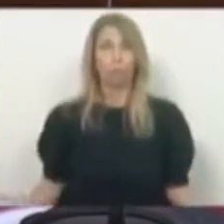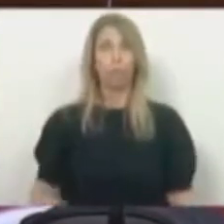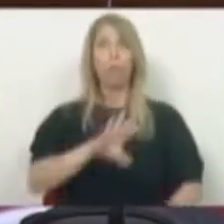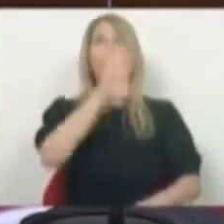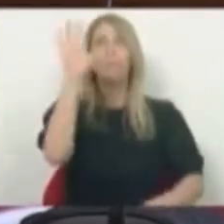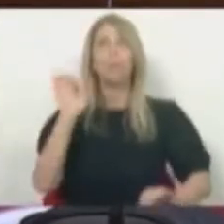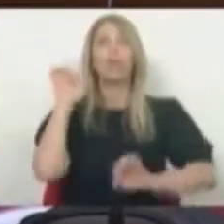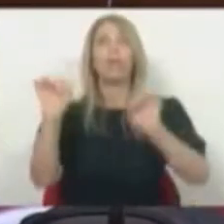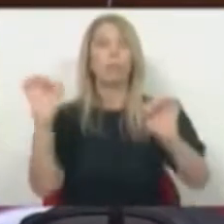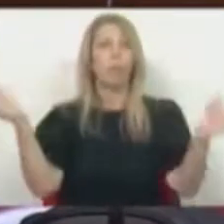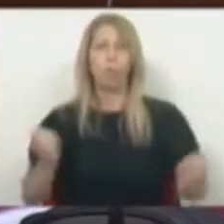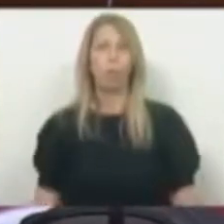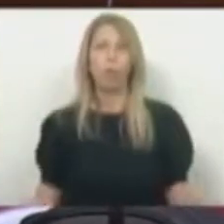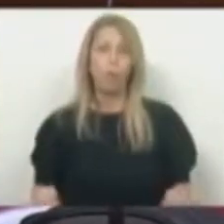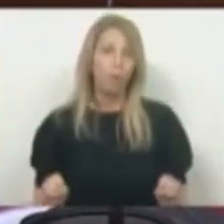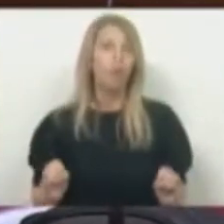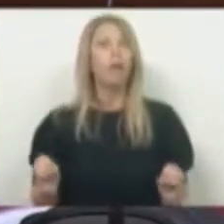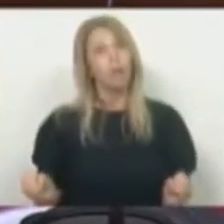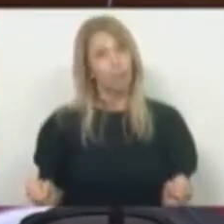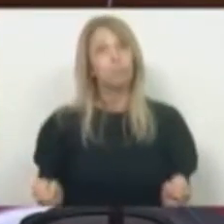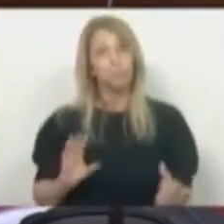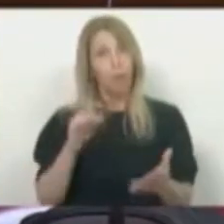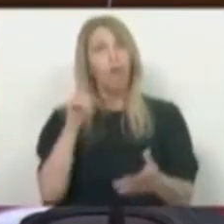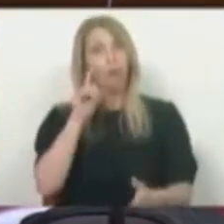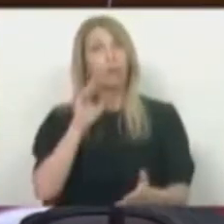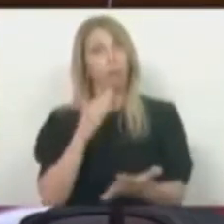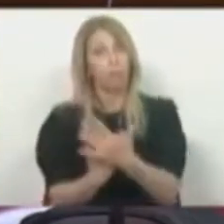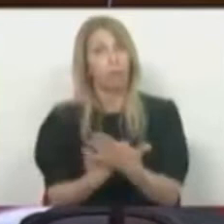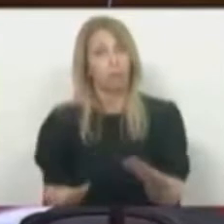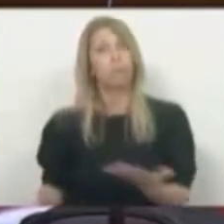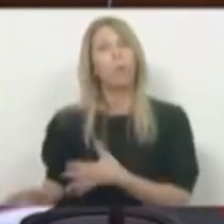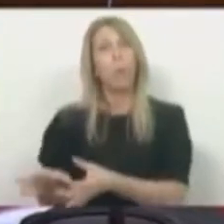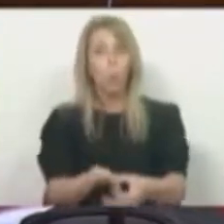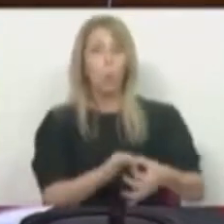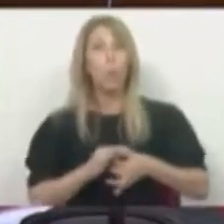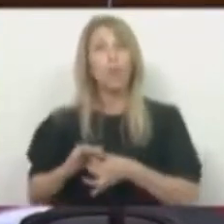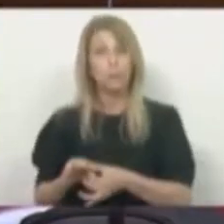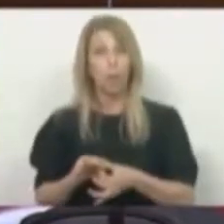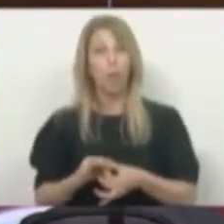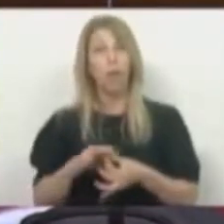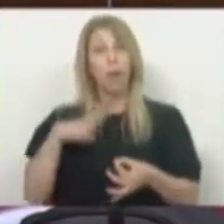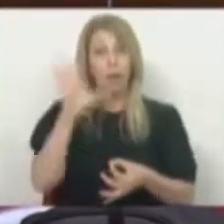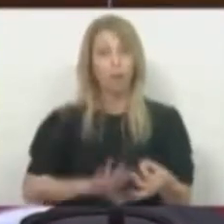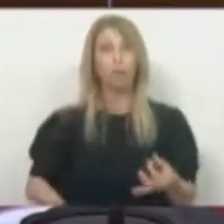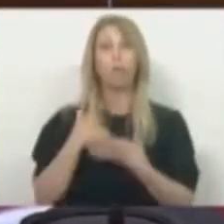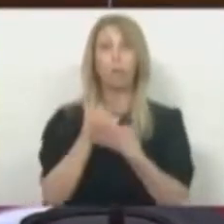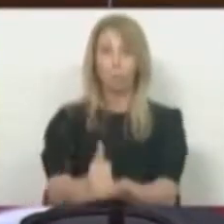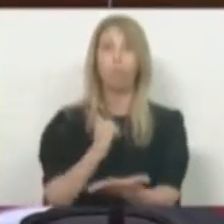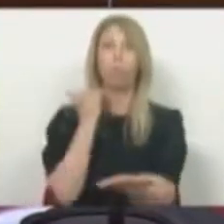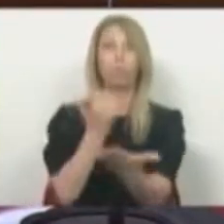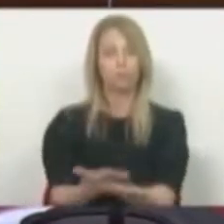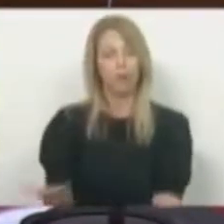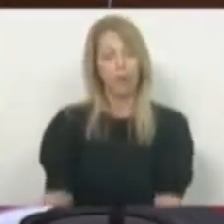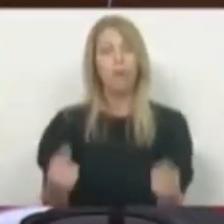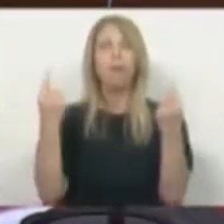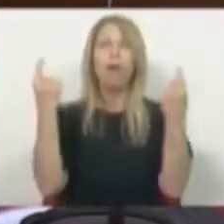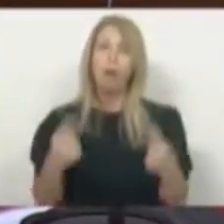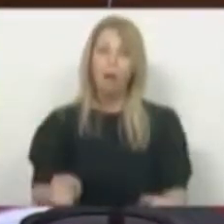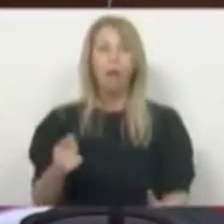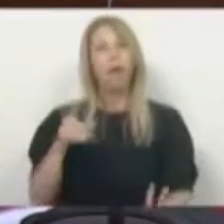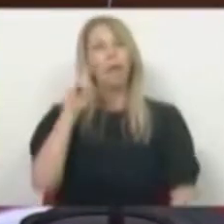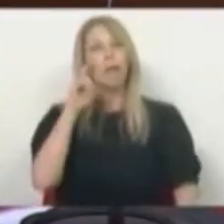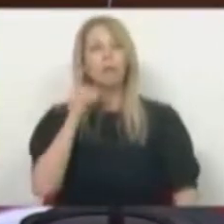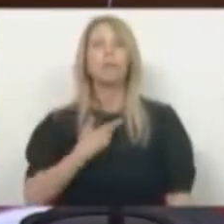a nossa coesão nacional, que haja um estatuto de apátridas que procure garantir os direitos